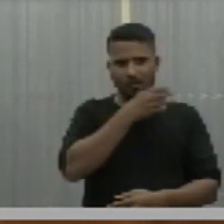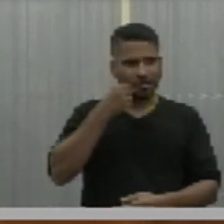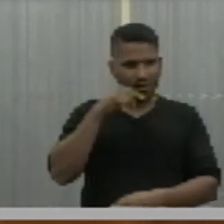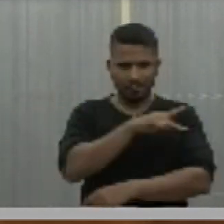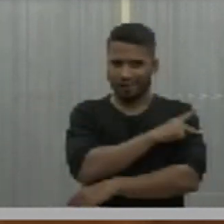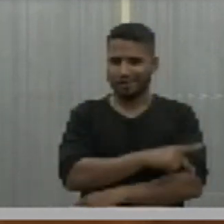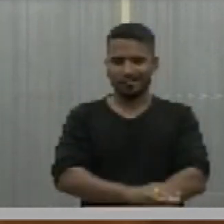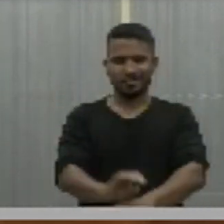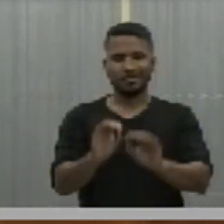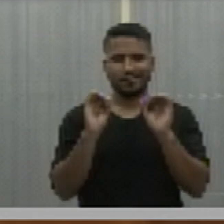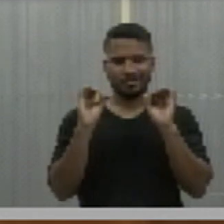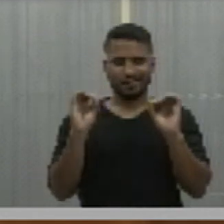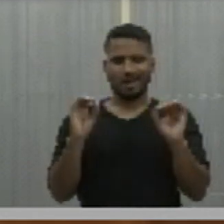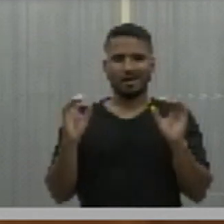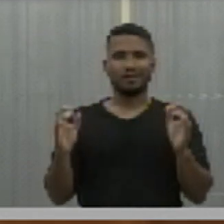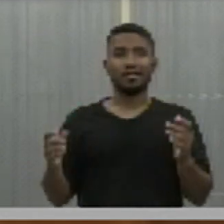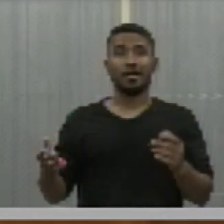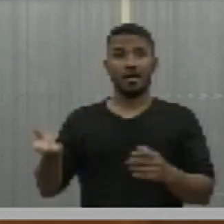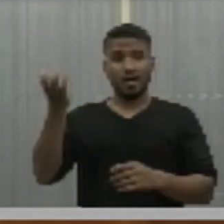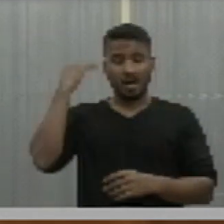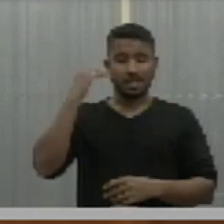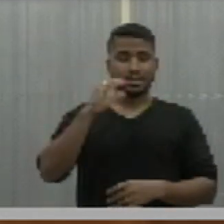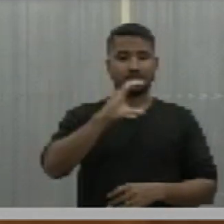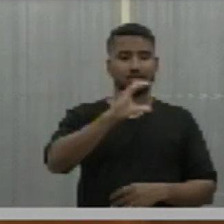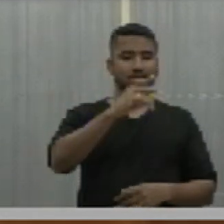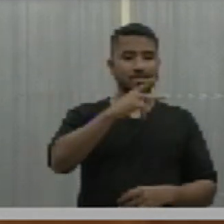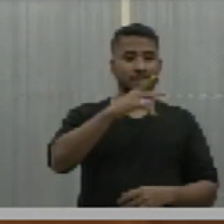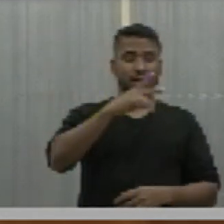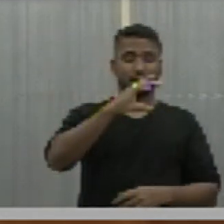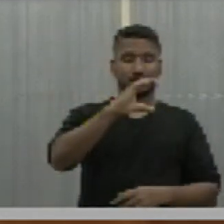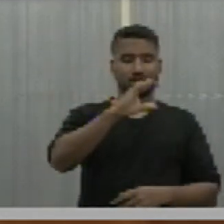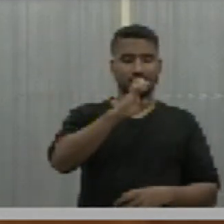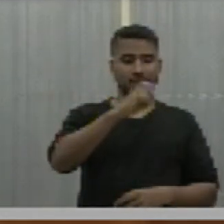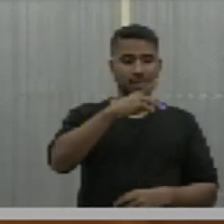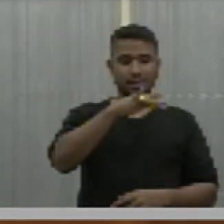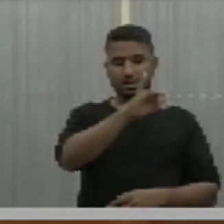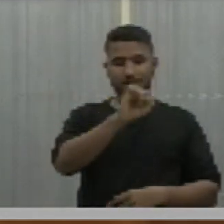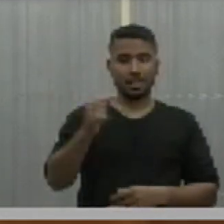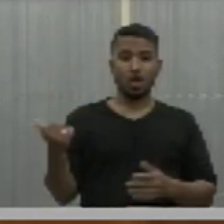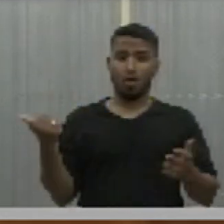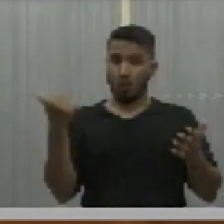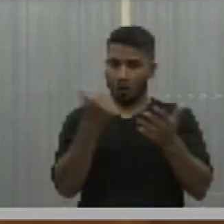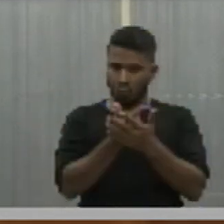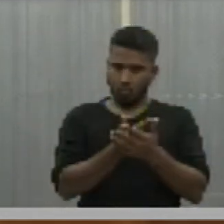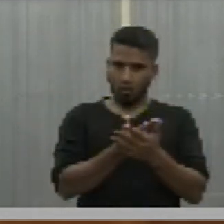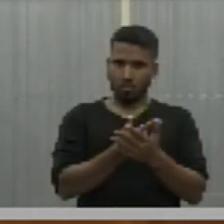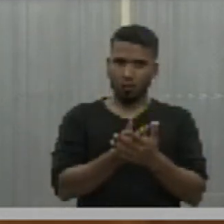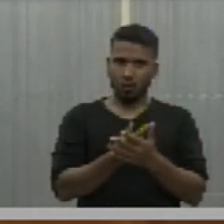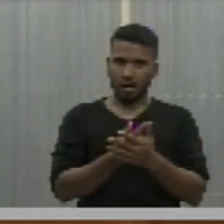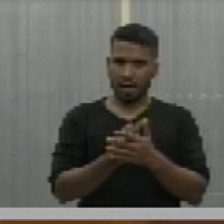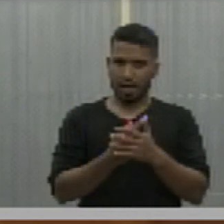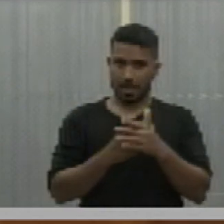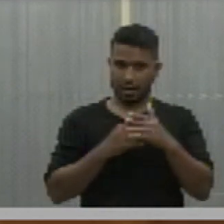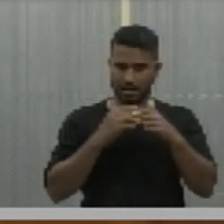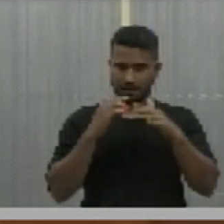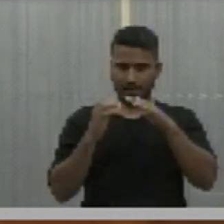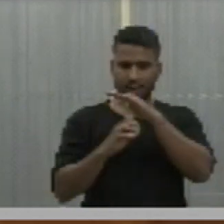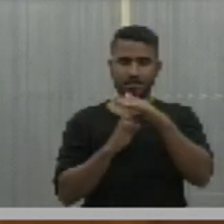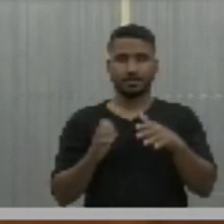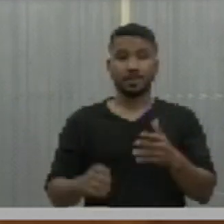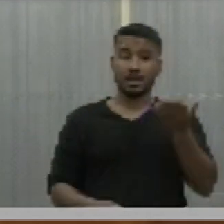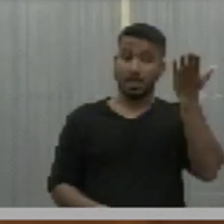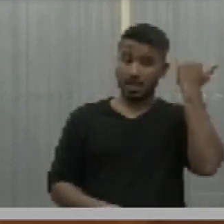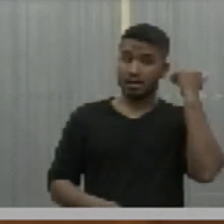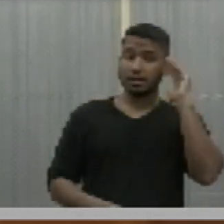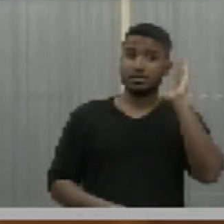Piauí. Quando a Cepisa foi privatizada, quando eles compraram a companhia estatal Cepisa, que na